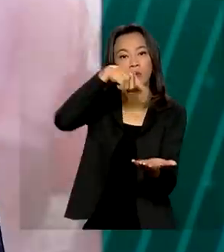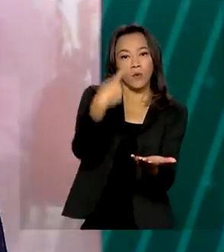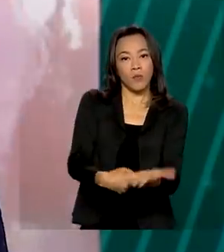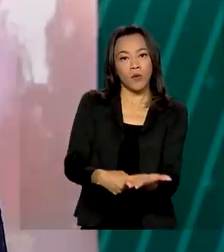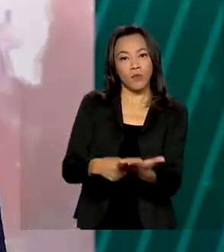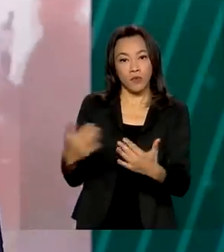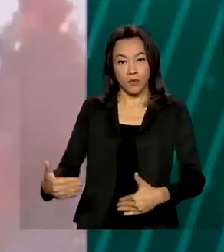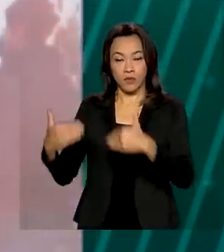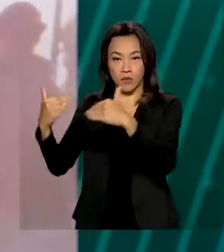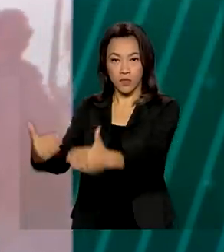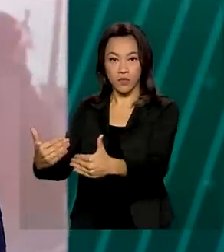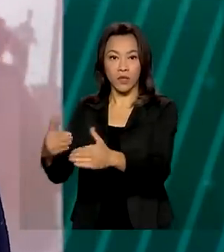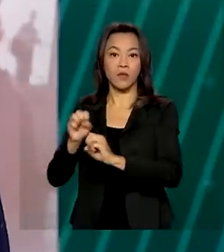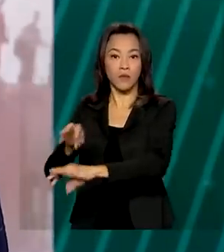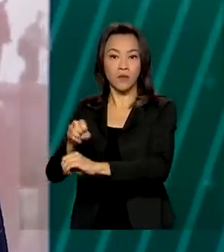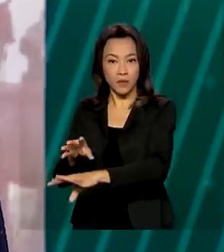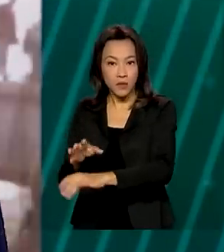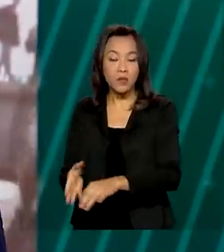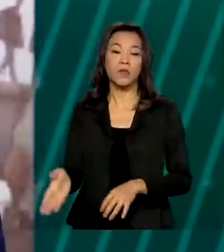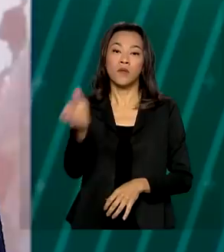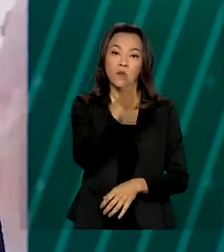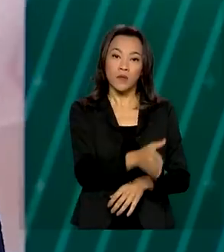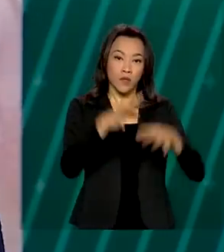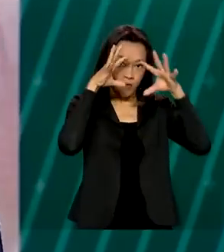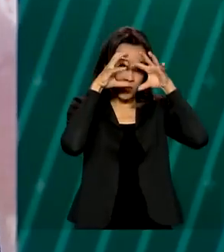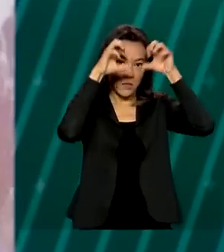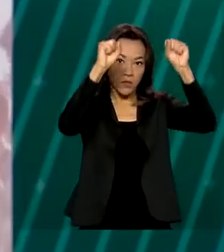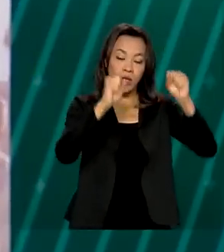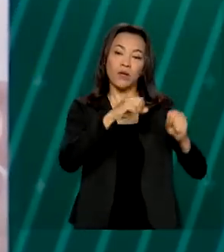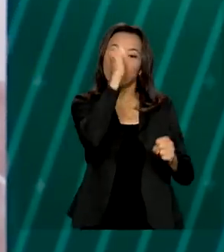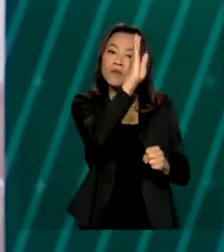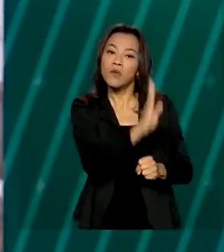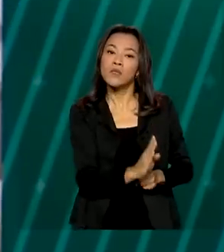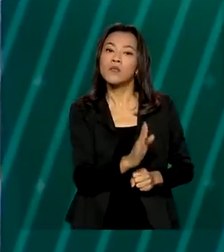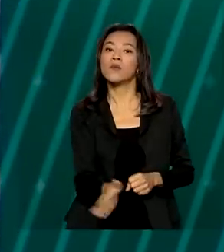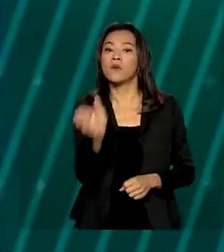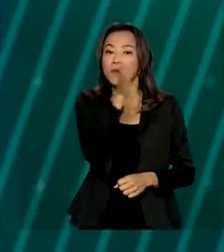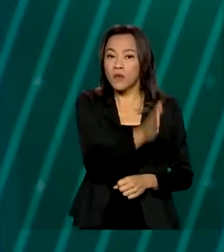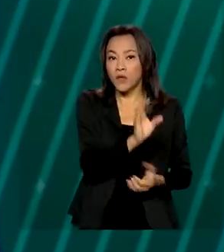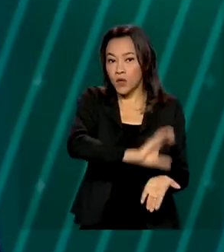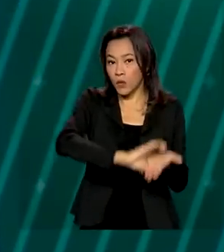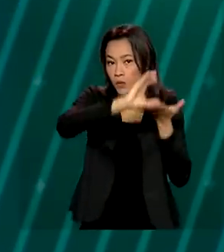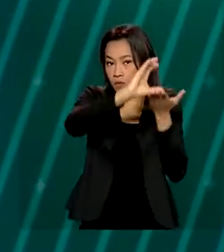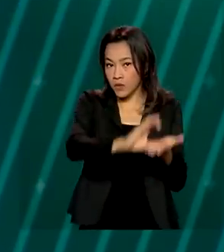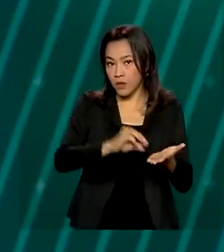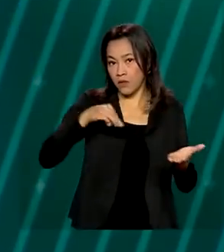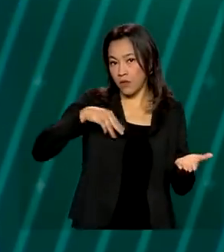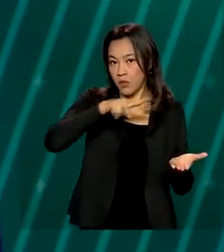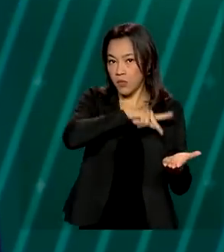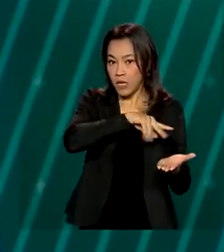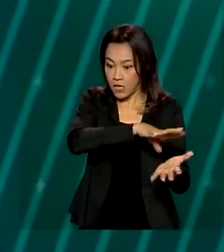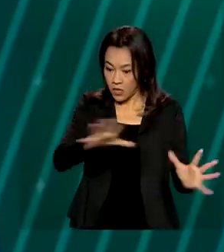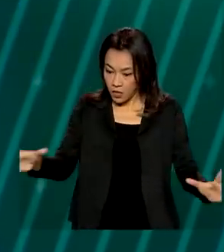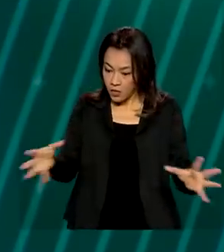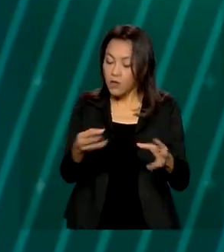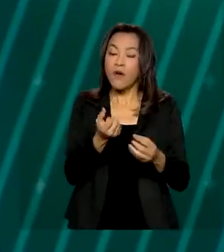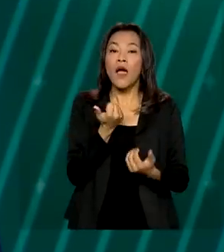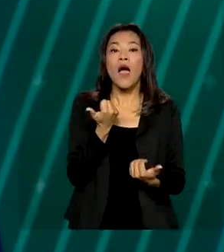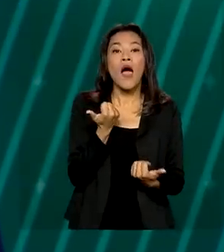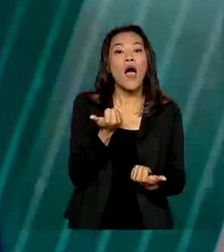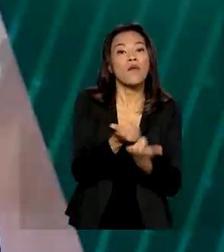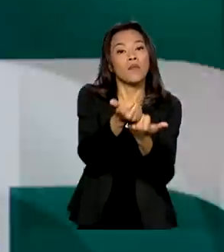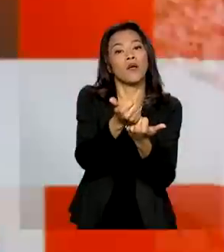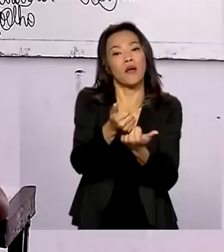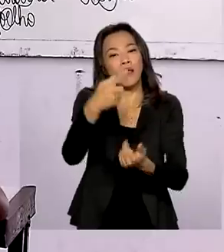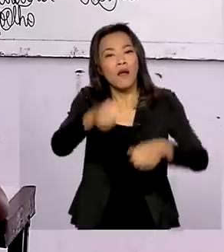entre o Ministério da Educação, os Tribunais de Contas do Brasil e o Conselho Nacional do Ministério Público vai ajudar na avaliação da educação